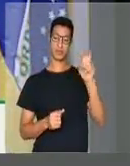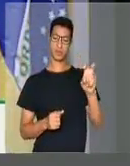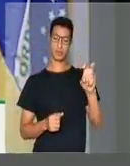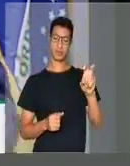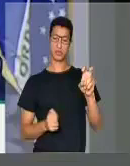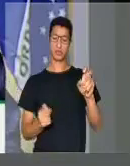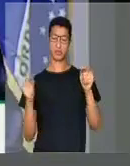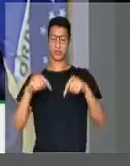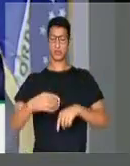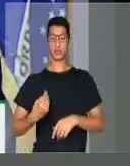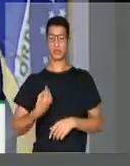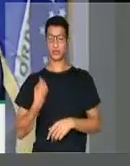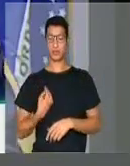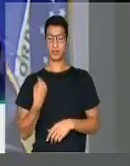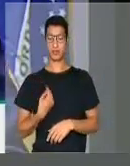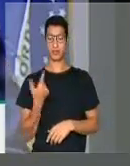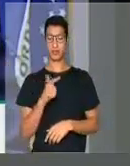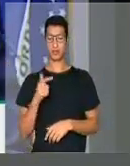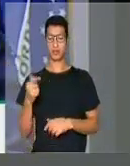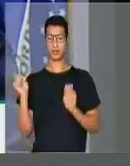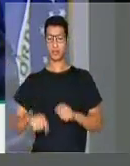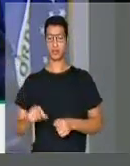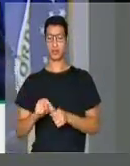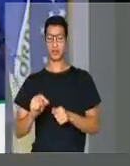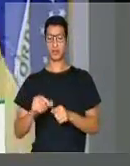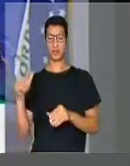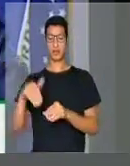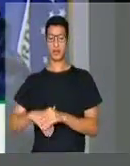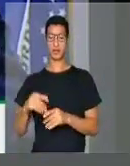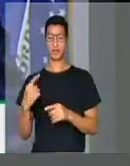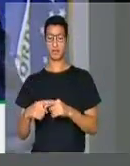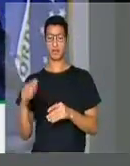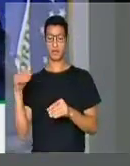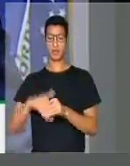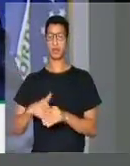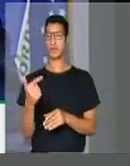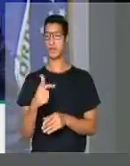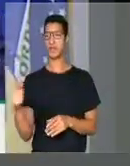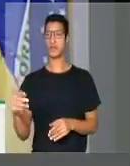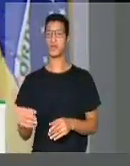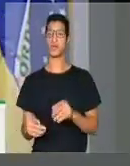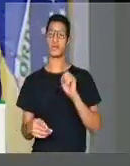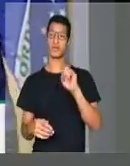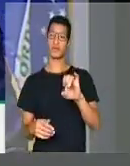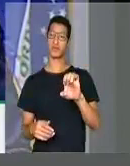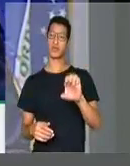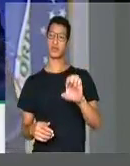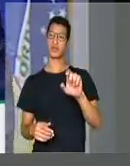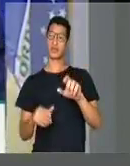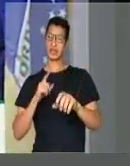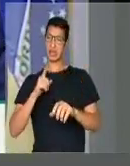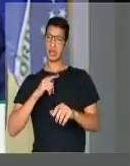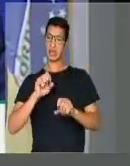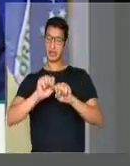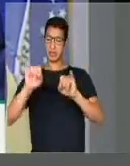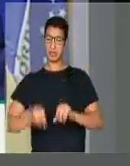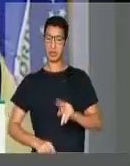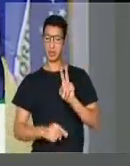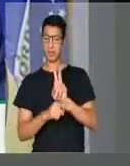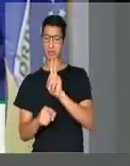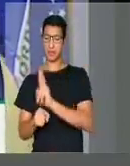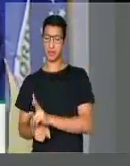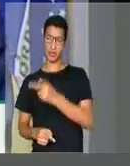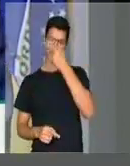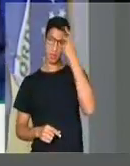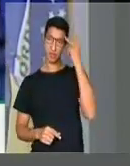15, aqui estejam, sem precisar prestar conta ao eleitor porque voto ele não teve. Se tem um sistema que protege